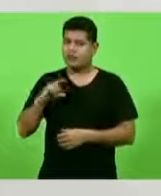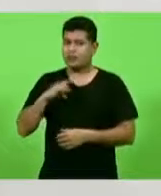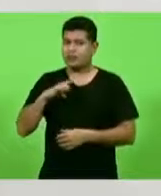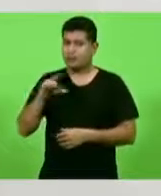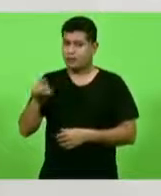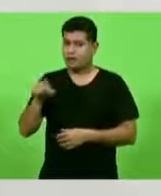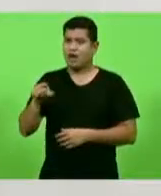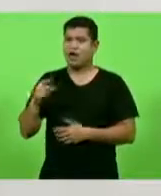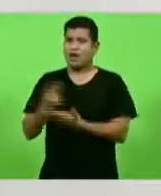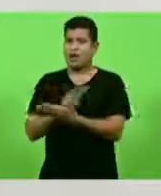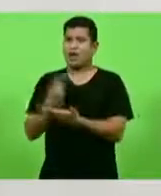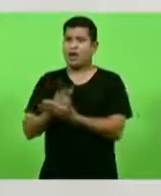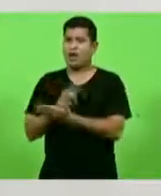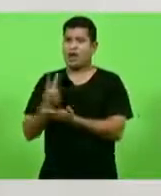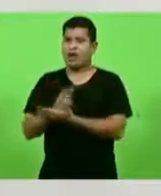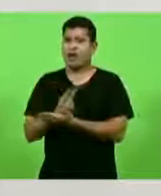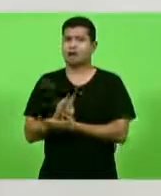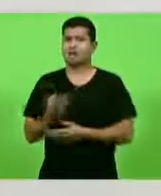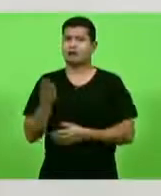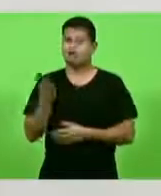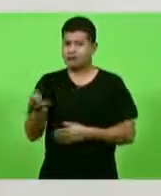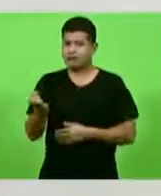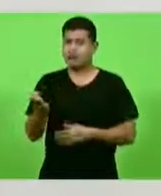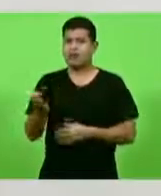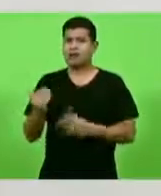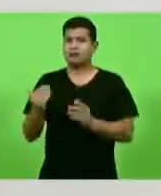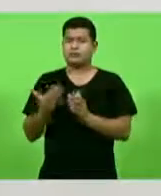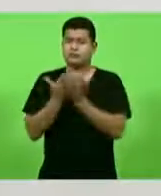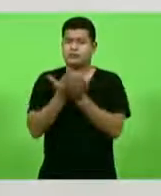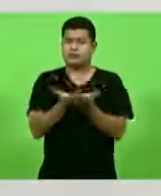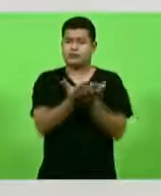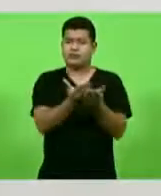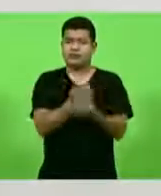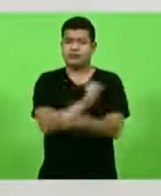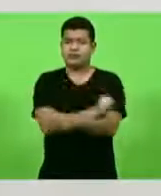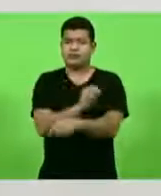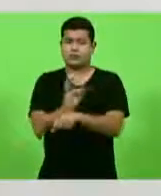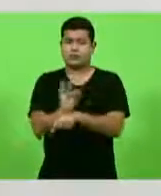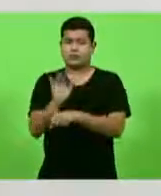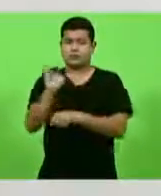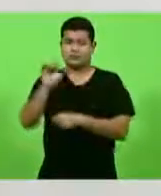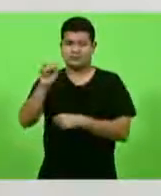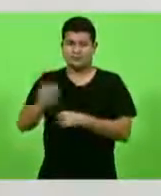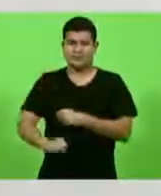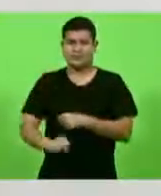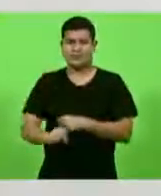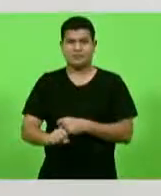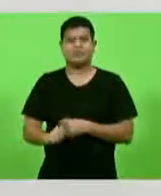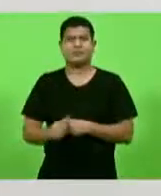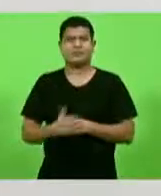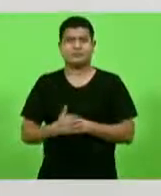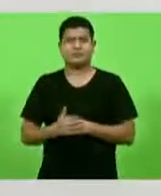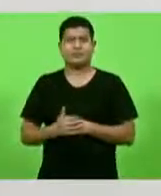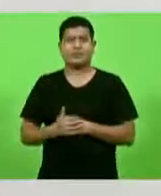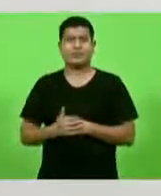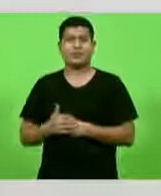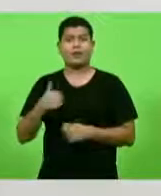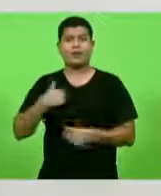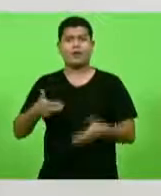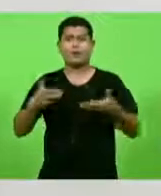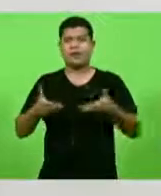no Angu, é no Porto de São Francisco. E eu quero aqui parabenizar